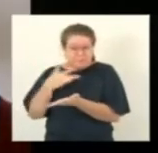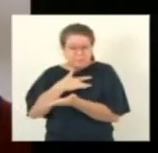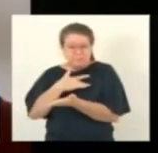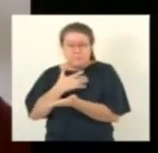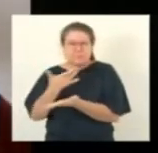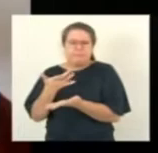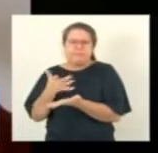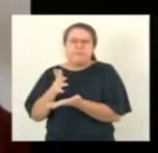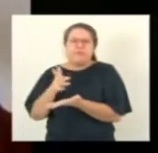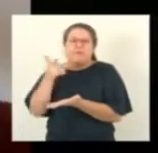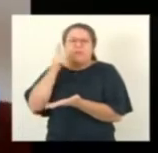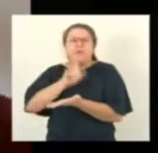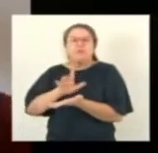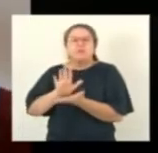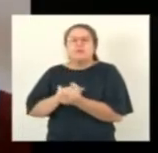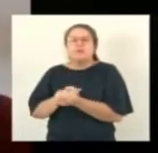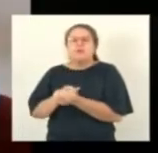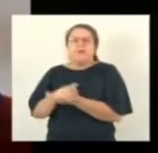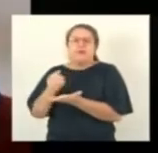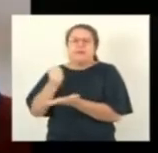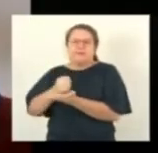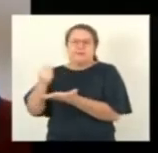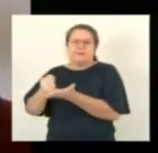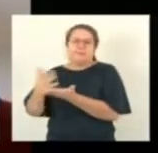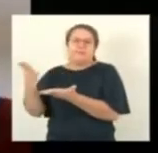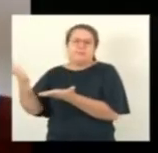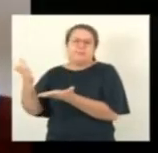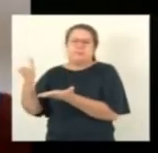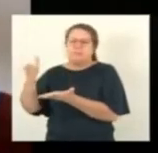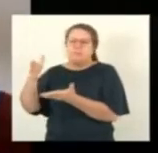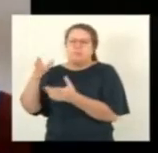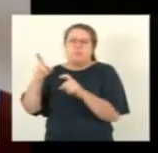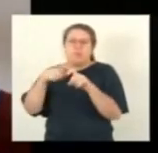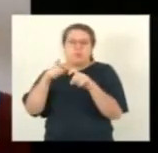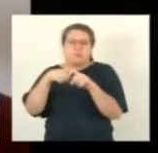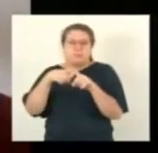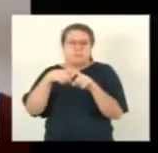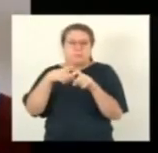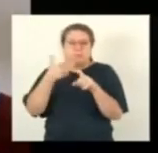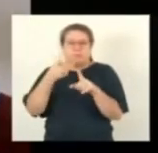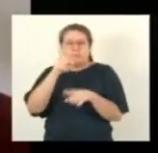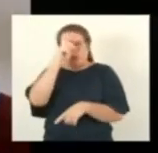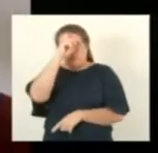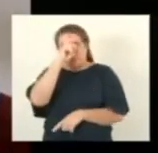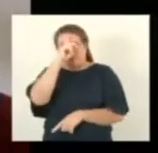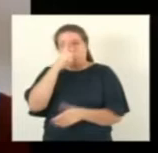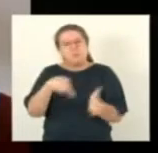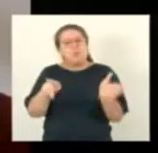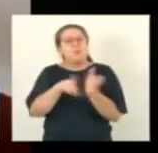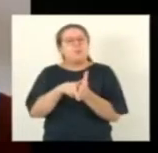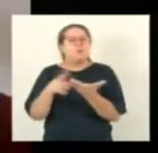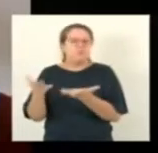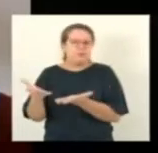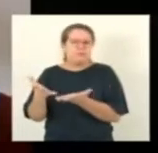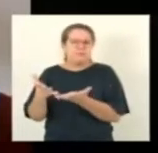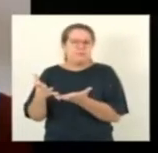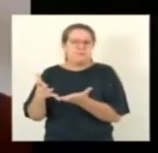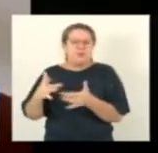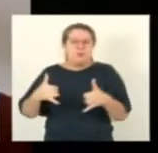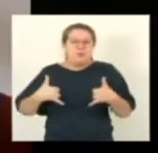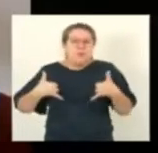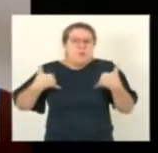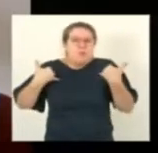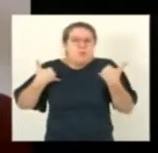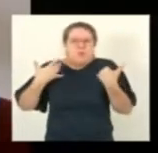fazer esse tratamento. E, vamos dizer assim, o hospital de Iguaçuí hoje é um orgulho para o povo do Caparó, para o povo do sul do